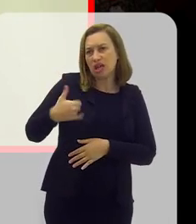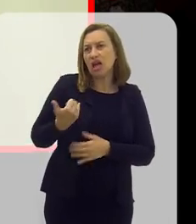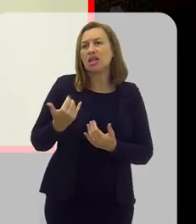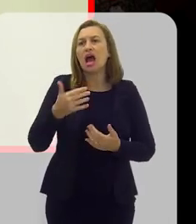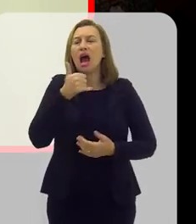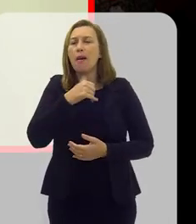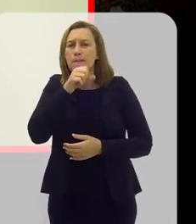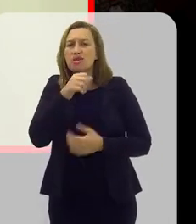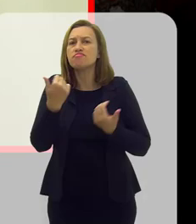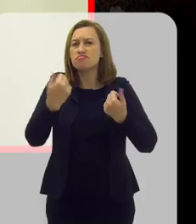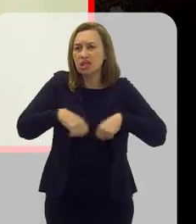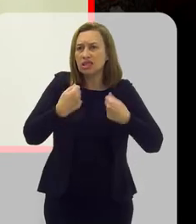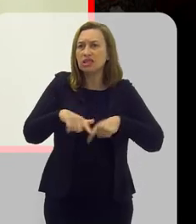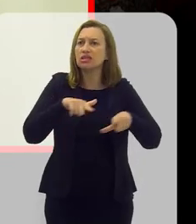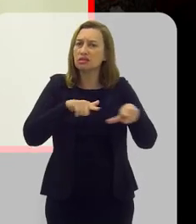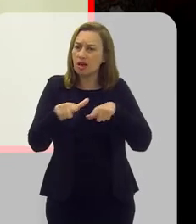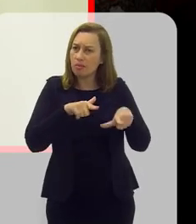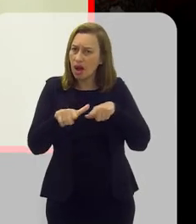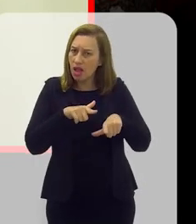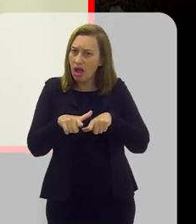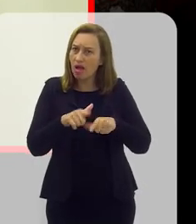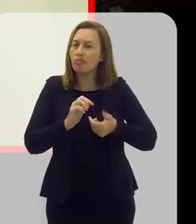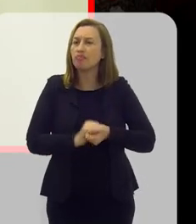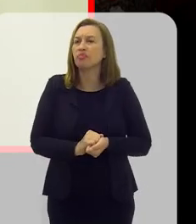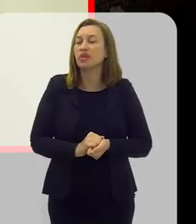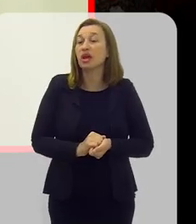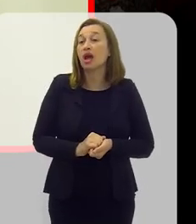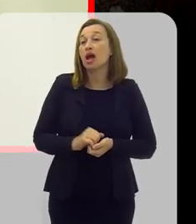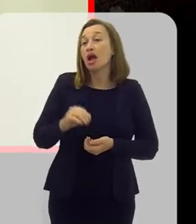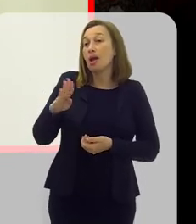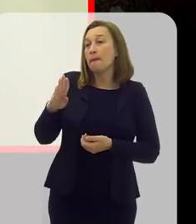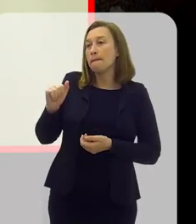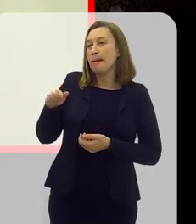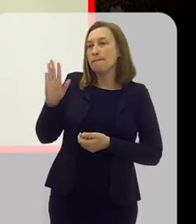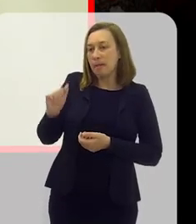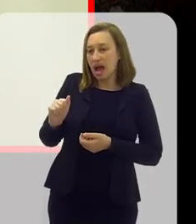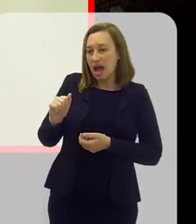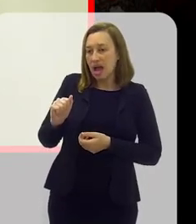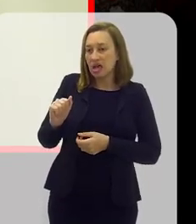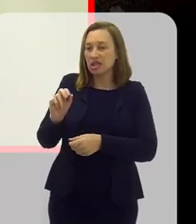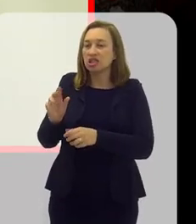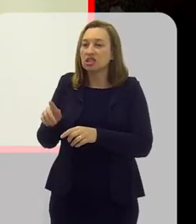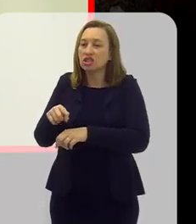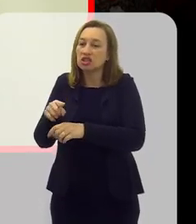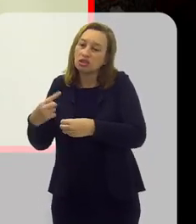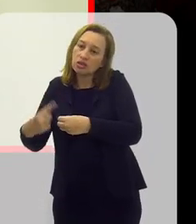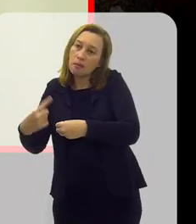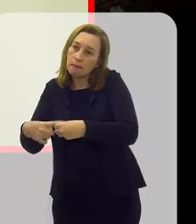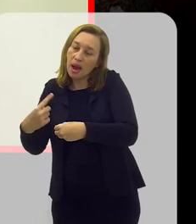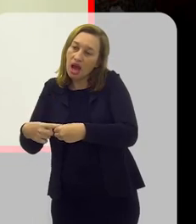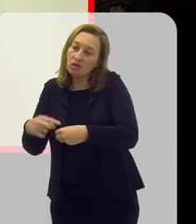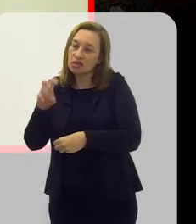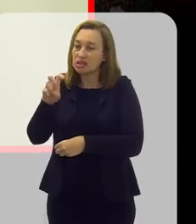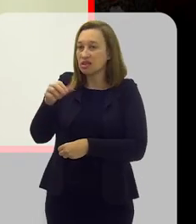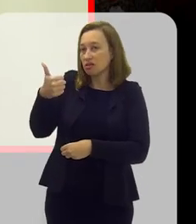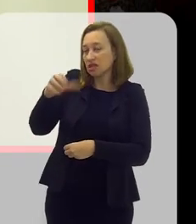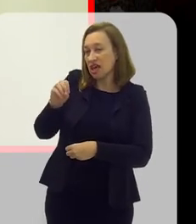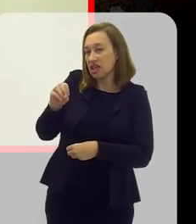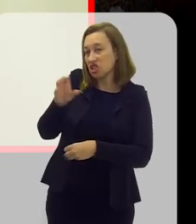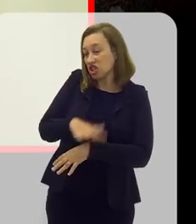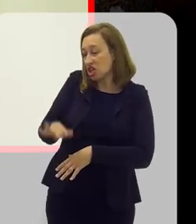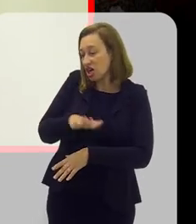precisam de trabalhar, terceirizam-nas para as babás de bairro, que tem lá 5, 10 crianças no seu